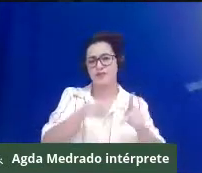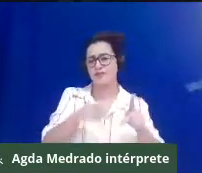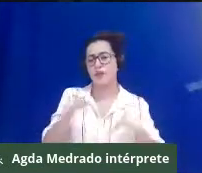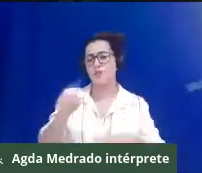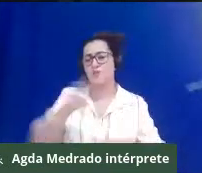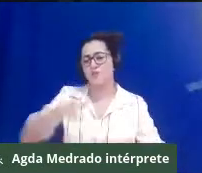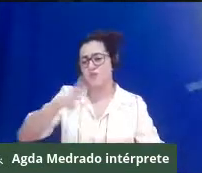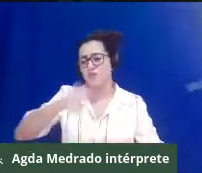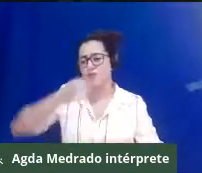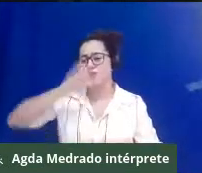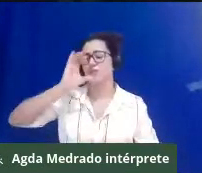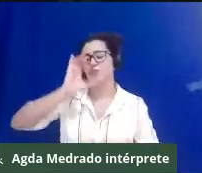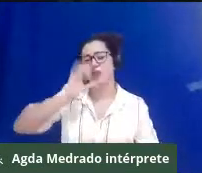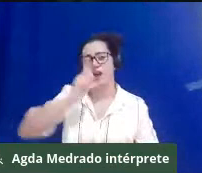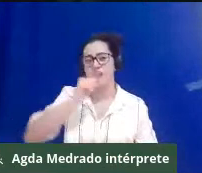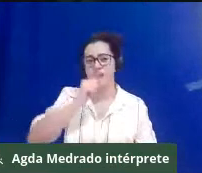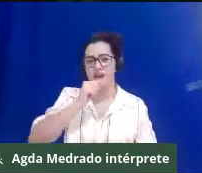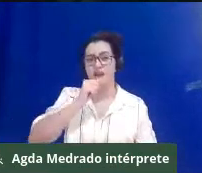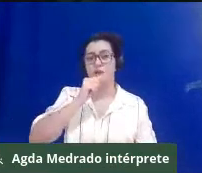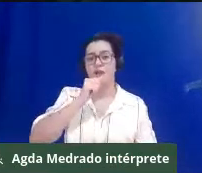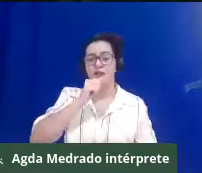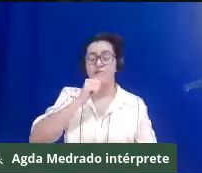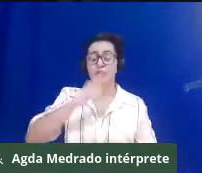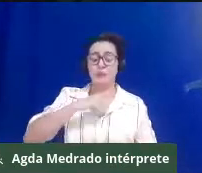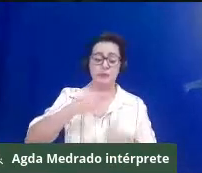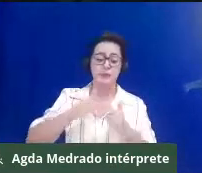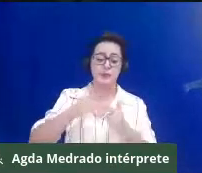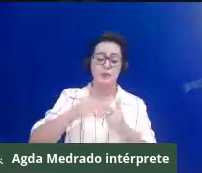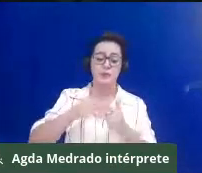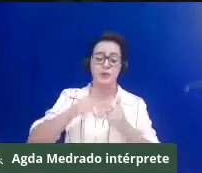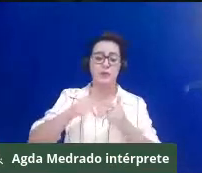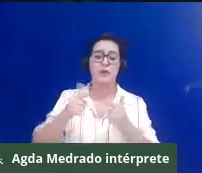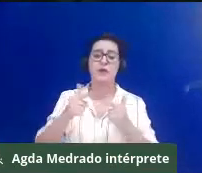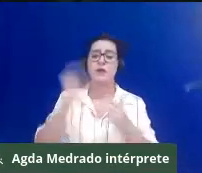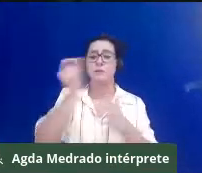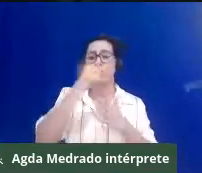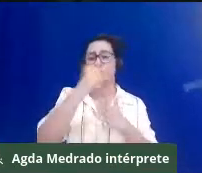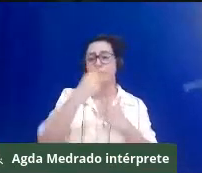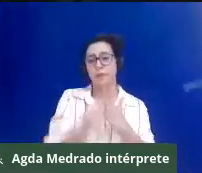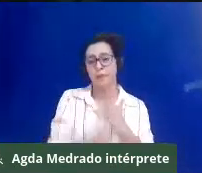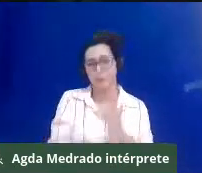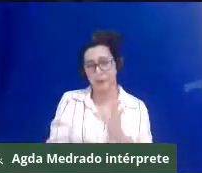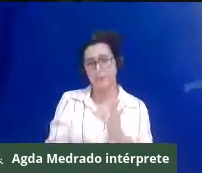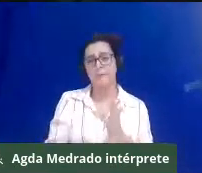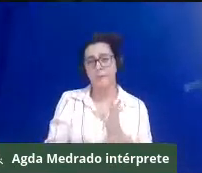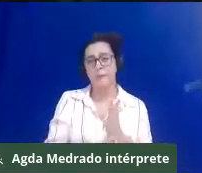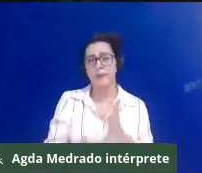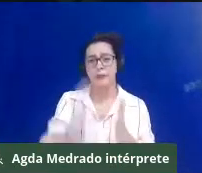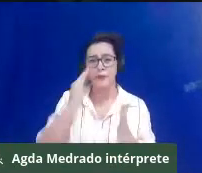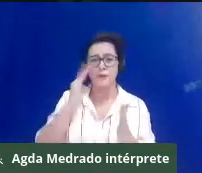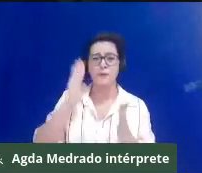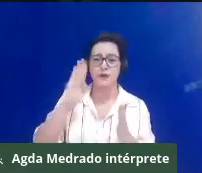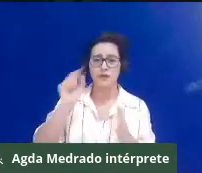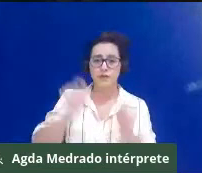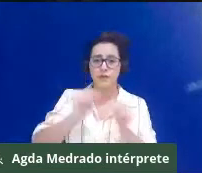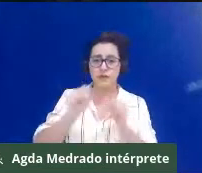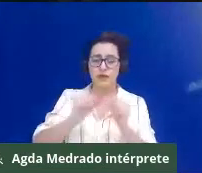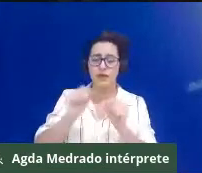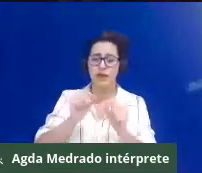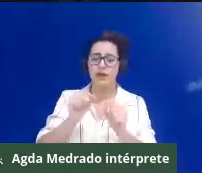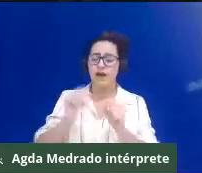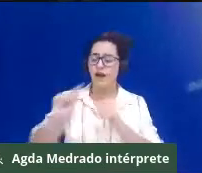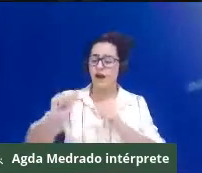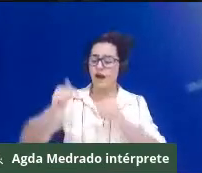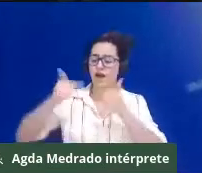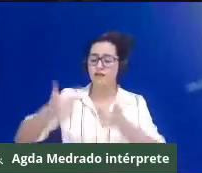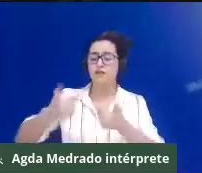nesse período aí, a existência desses conflitos, mas grande parte deles caracterizados pela ação do Estado, através de projetos agropecuários,